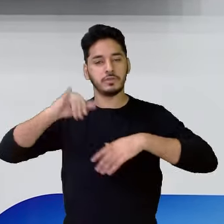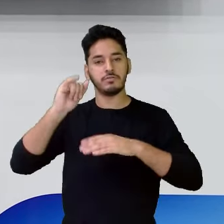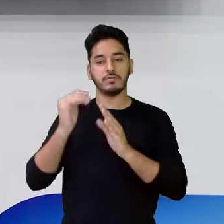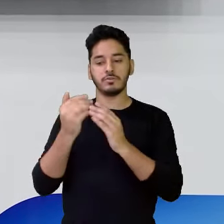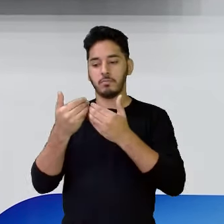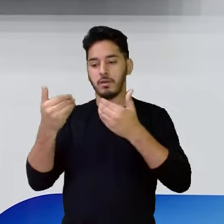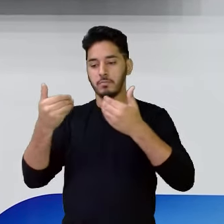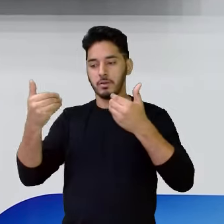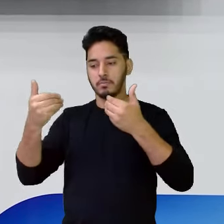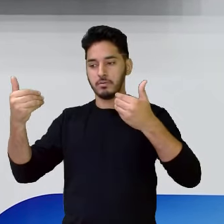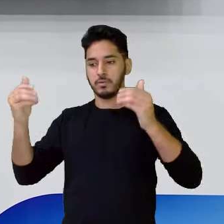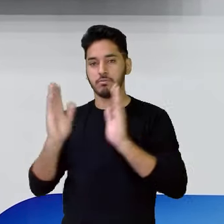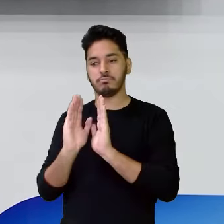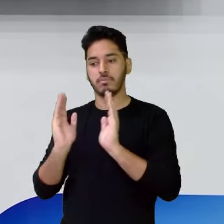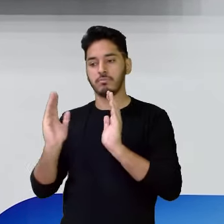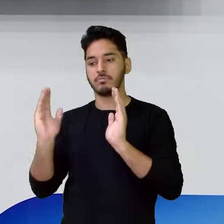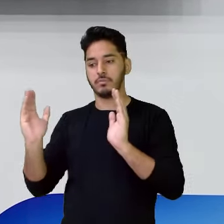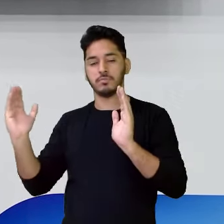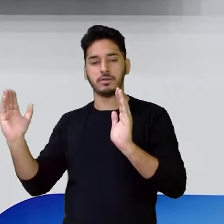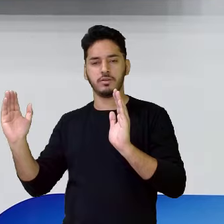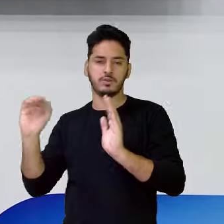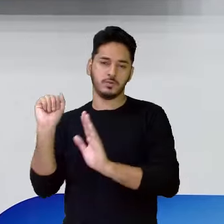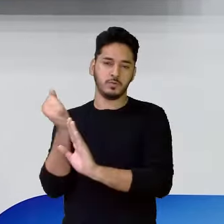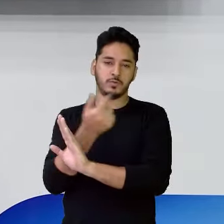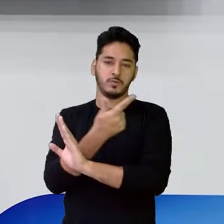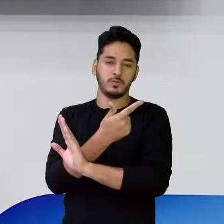sílabas do que Sandra.